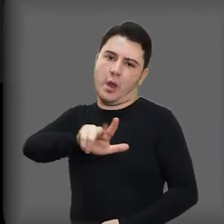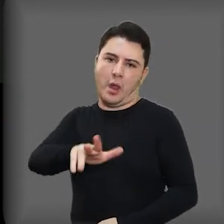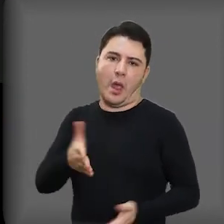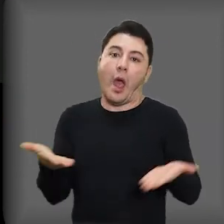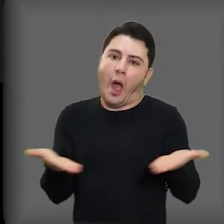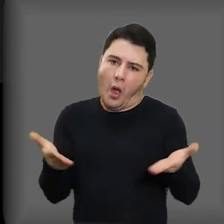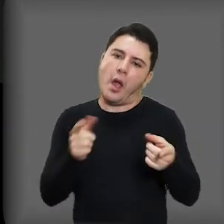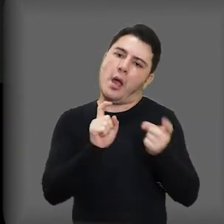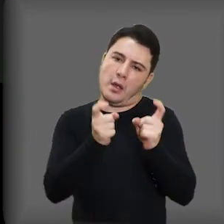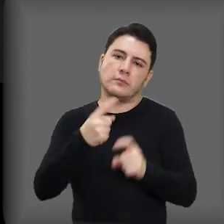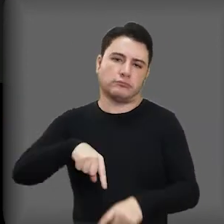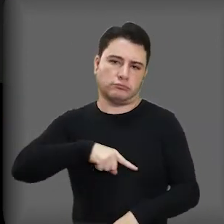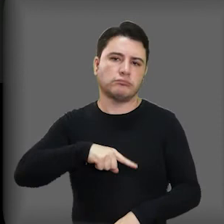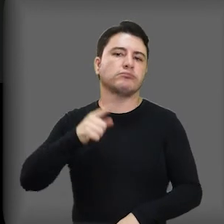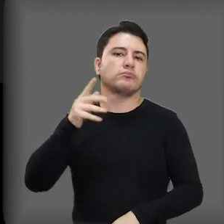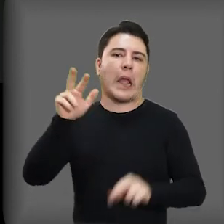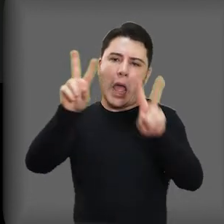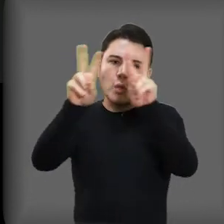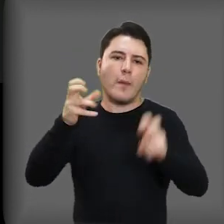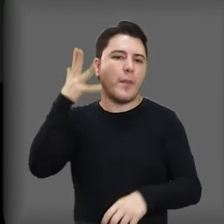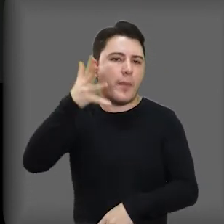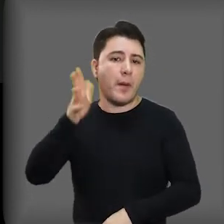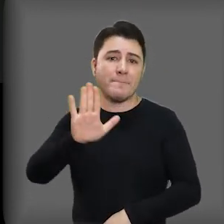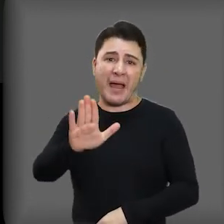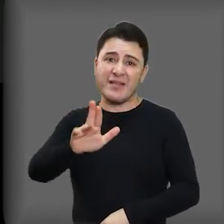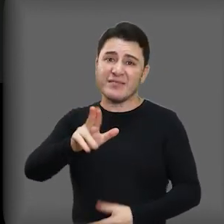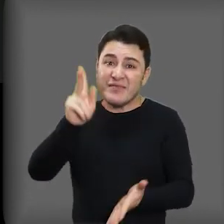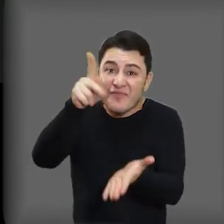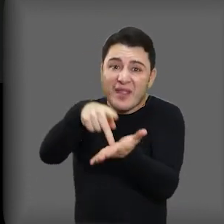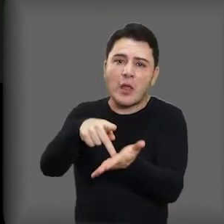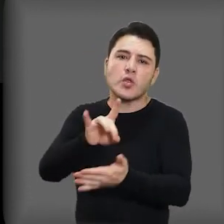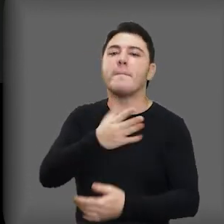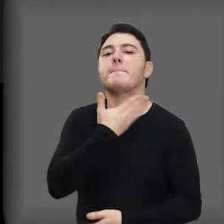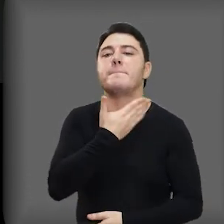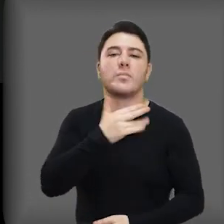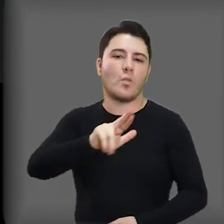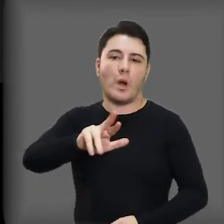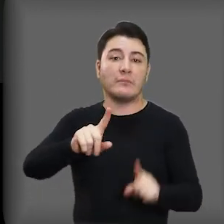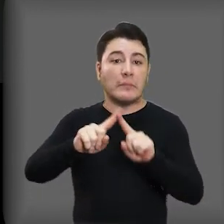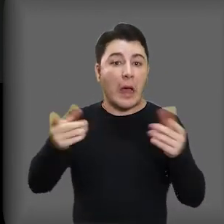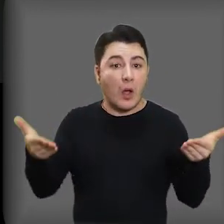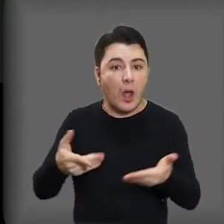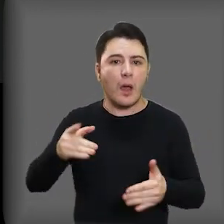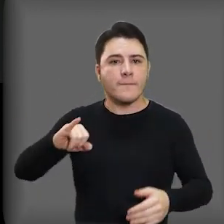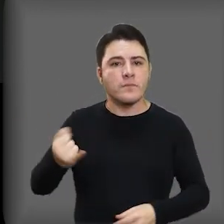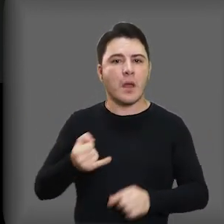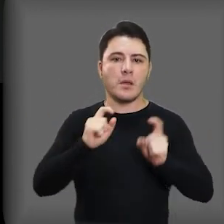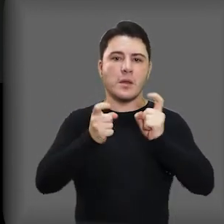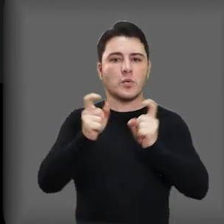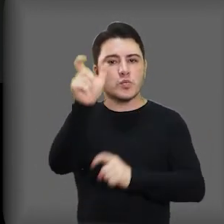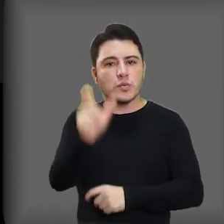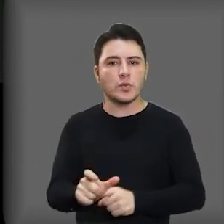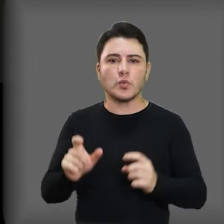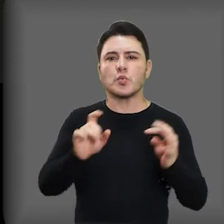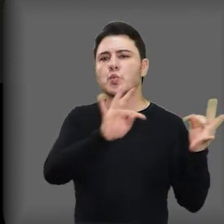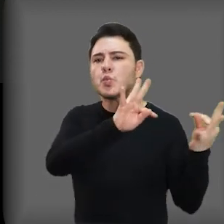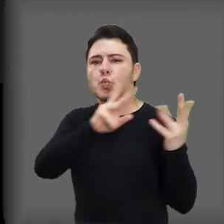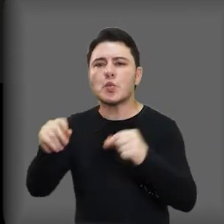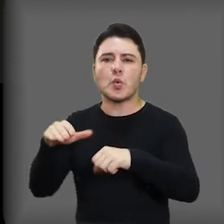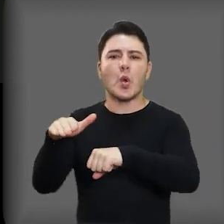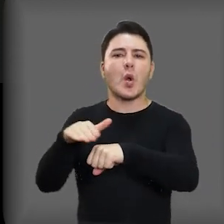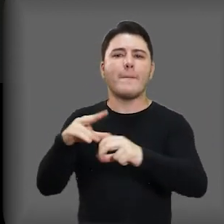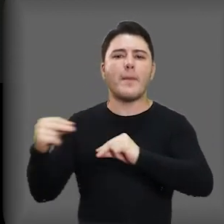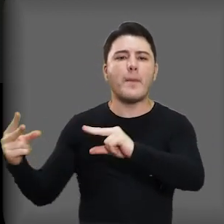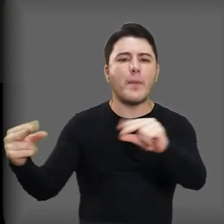uma retórica. E como nesse momento a gente pode fazer essa audição, abrir esses ouvidos,